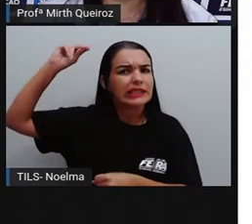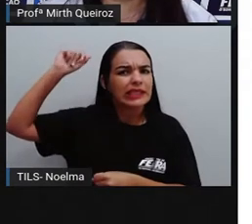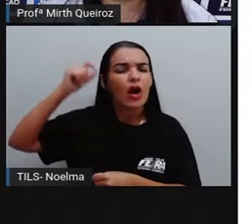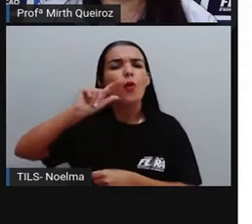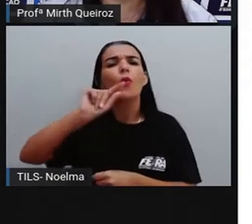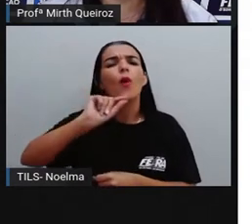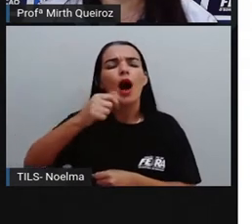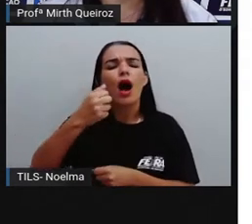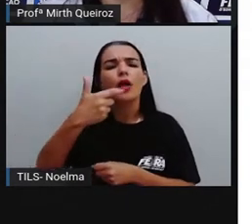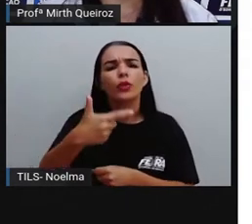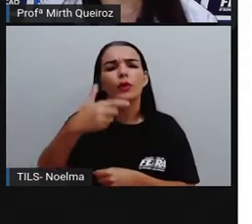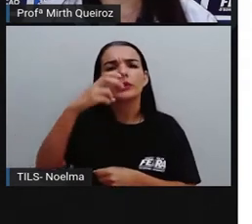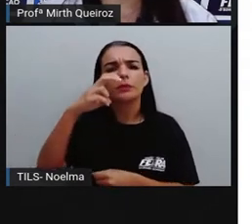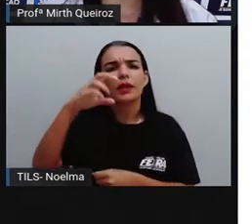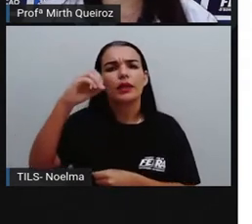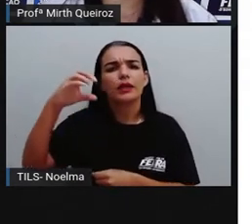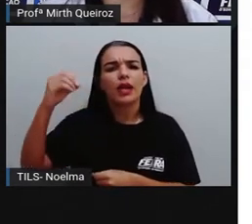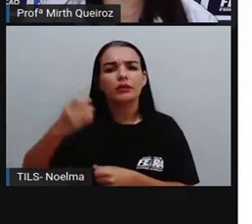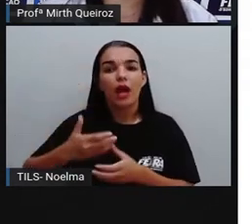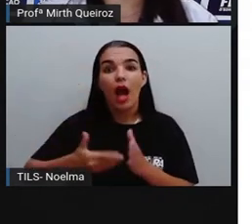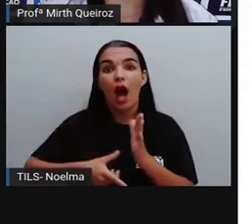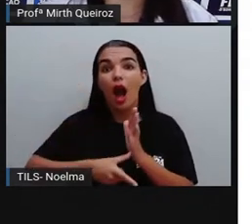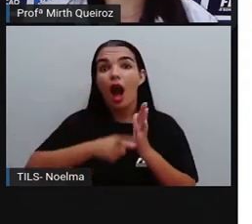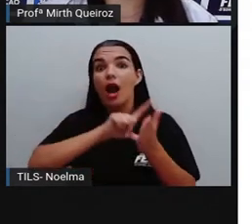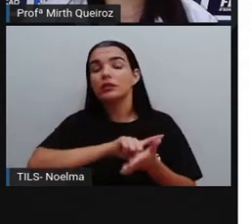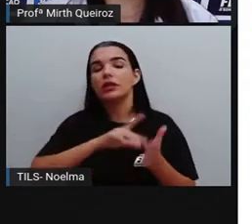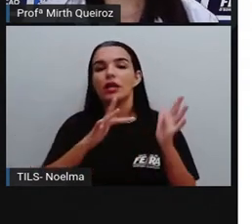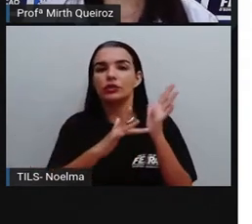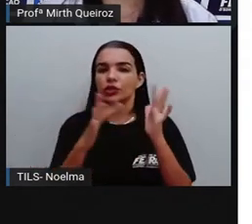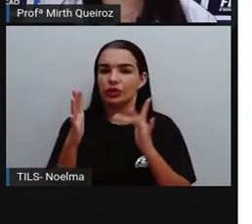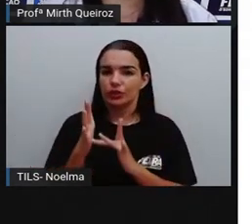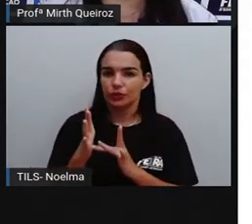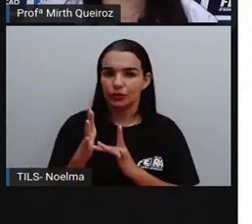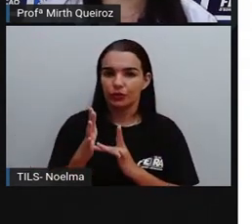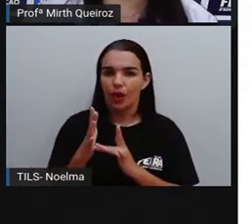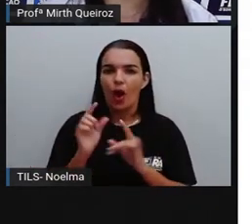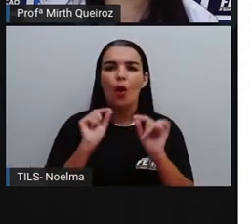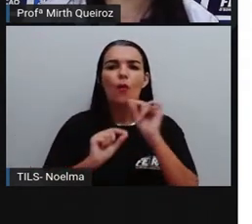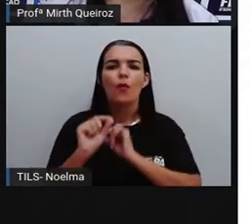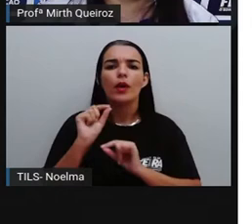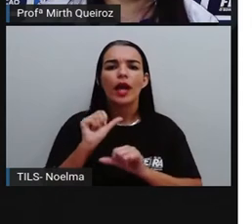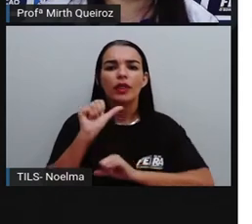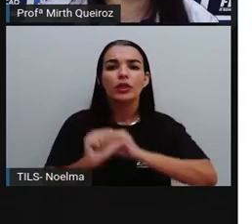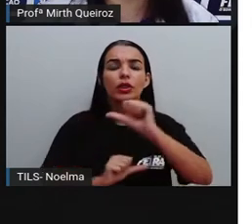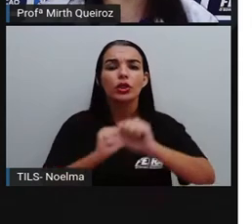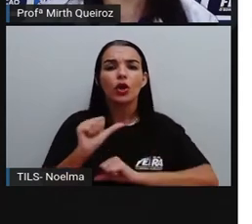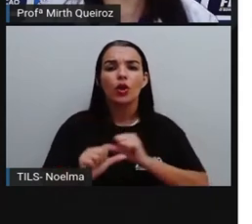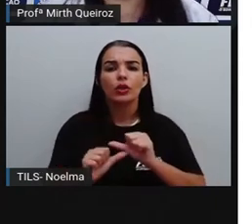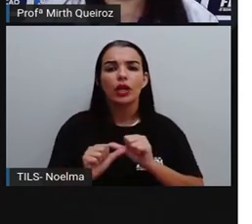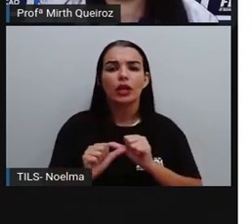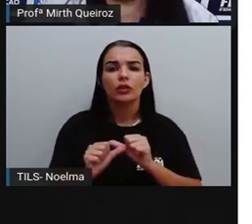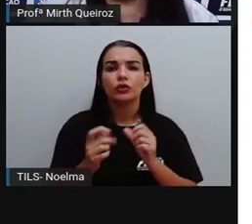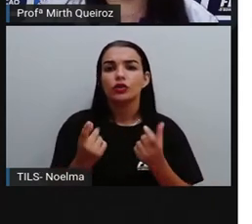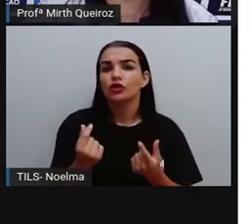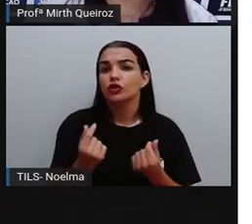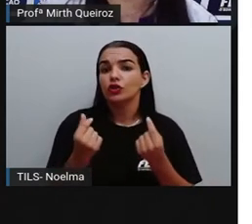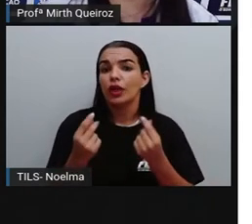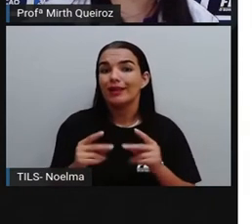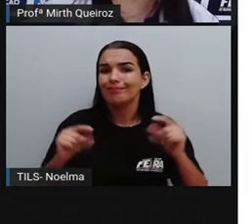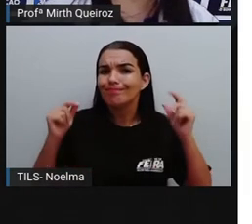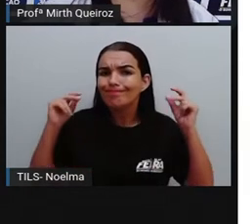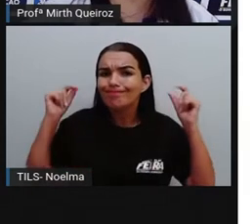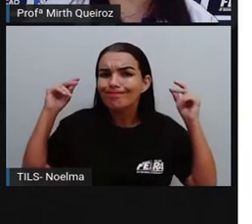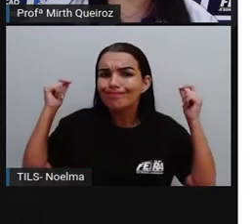.500 anos antes de Cristo. O que torna o dinheiro tão antigo como as